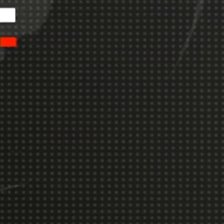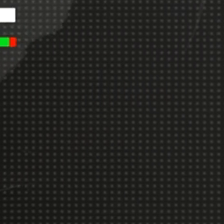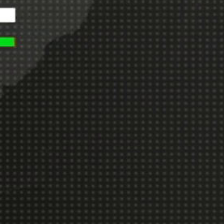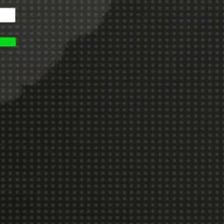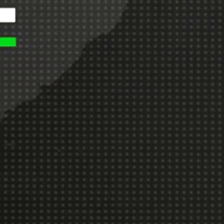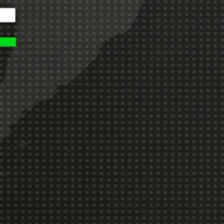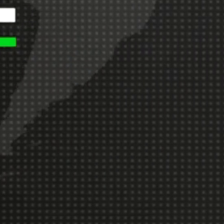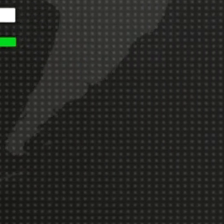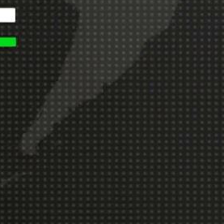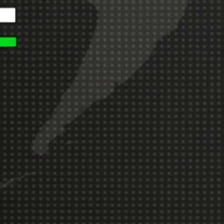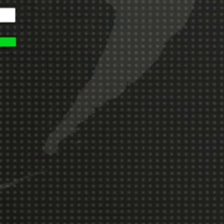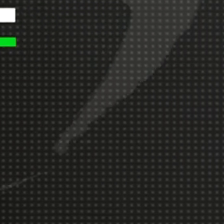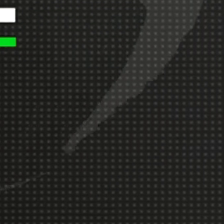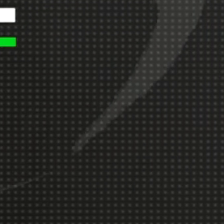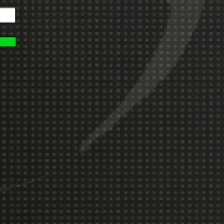Música Legenda por Sônia Ruberti